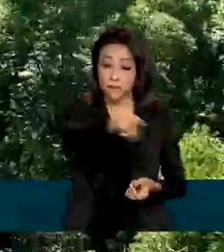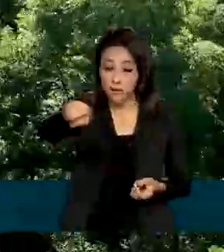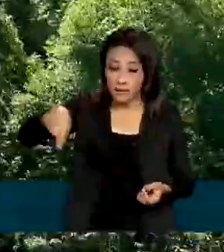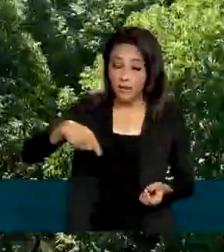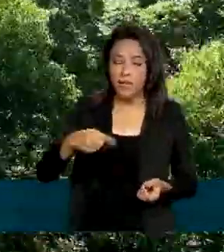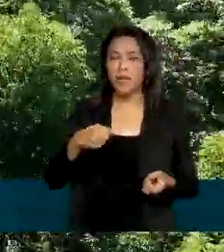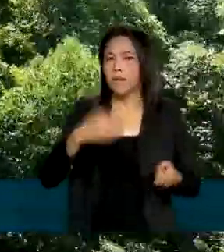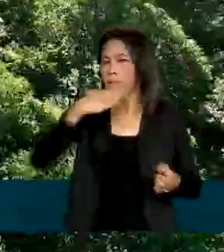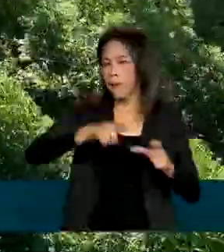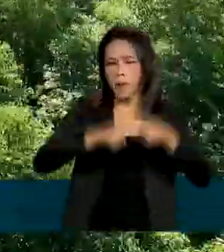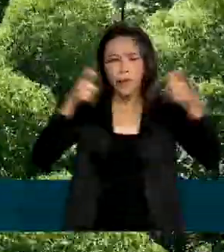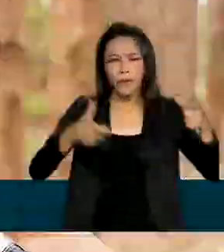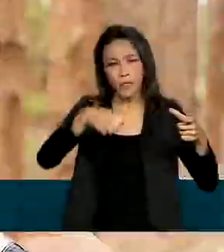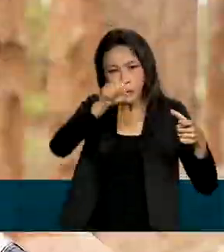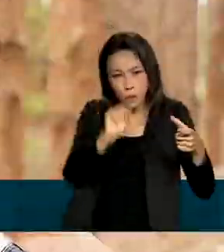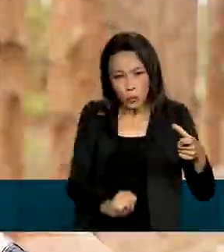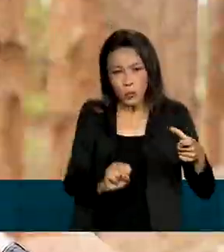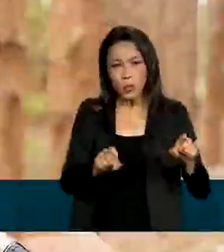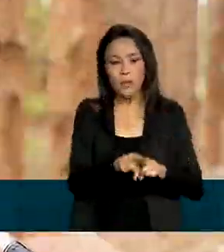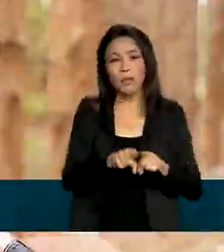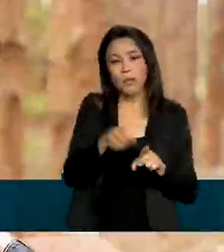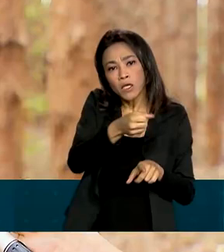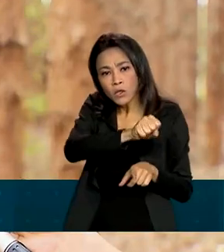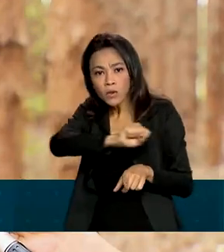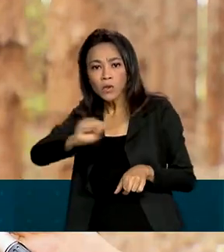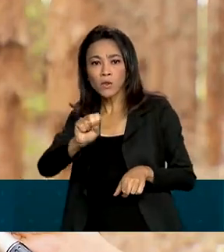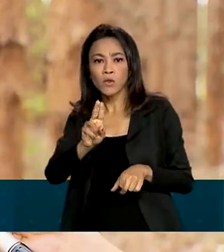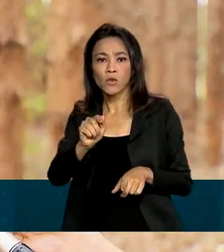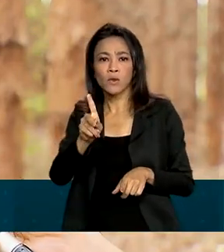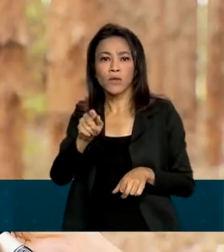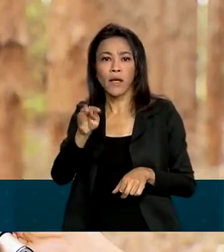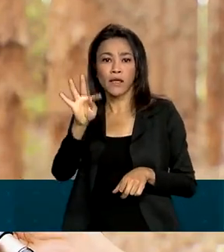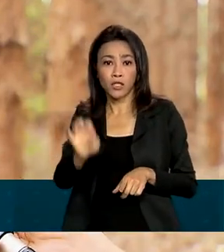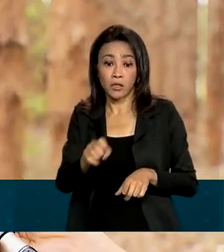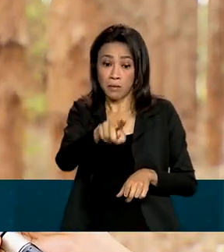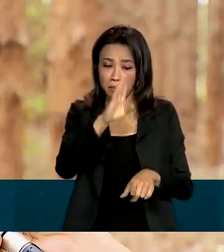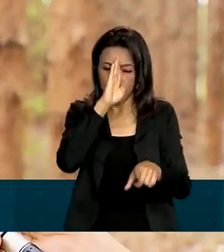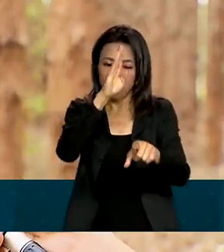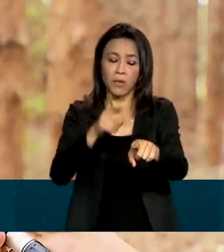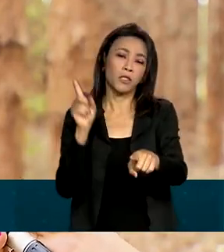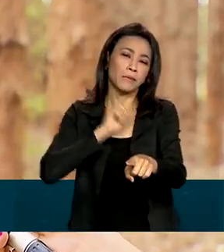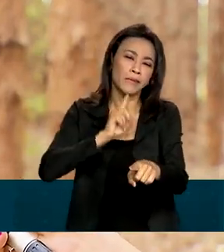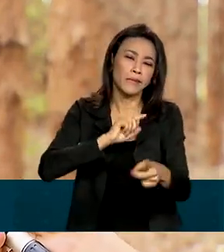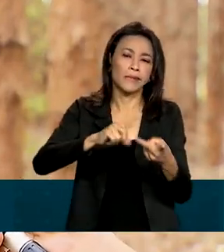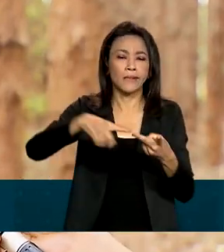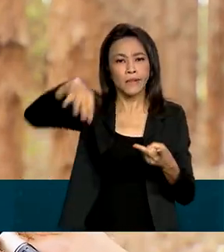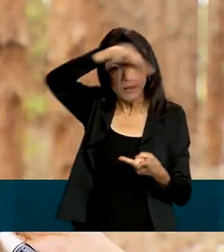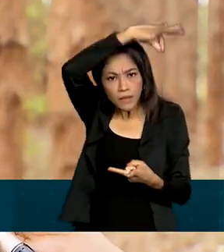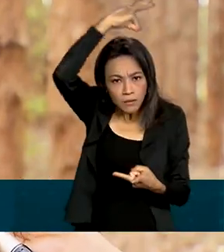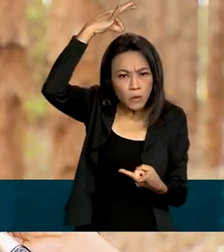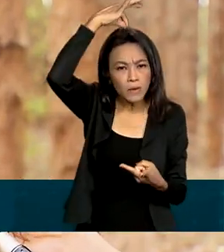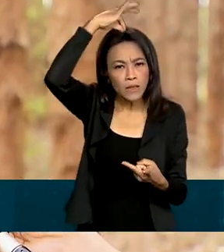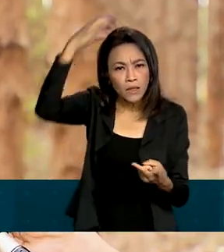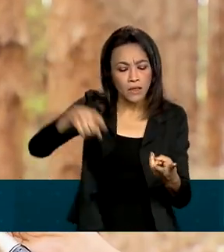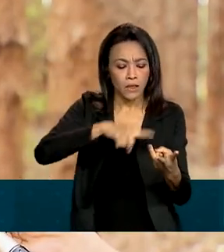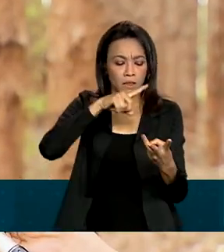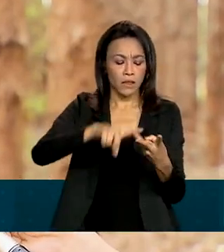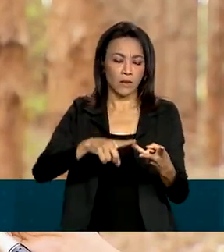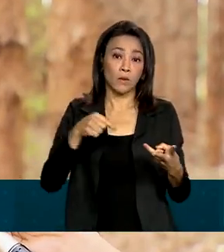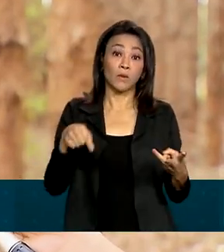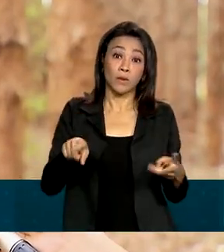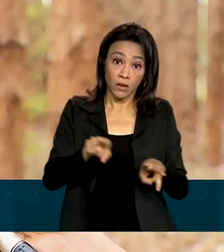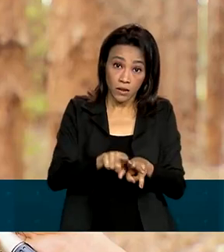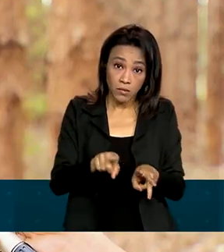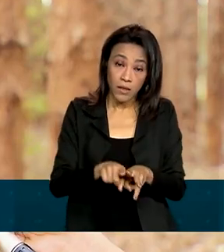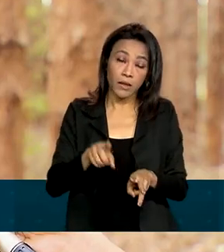regiões sul e sudeste. Tem outras regiões, principalmente Minas Gerais, Espírito Santo, Mato Grosso, que tem uma grande